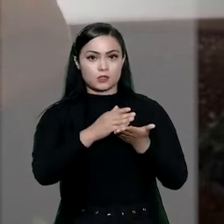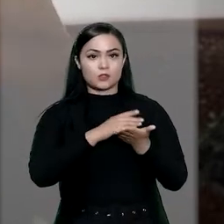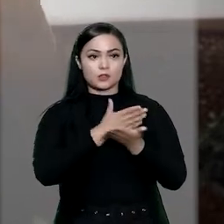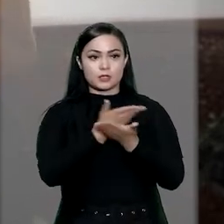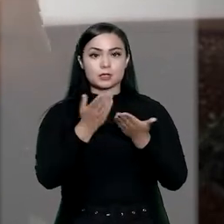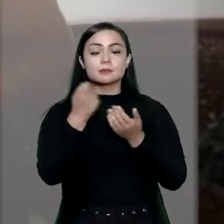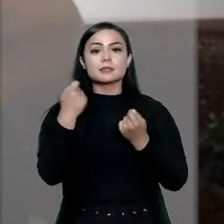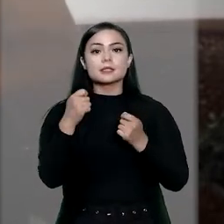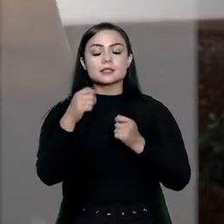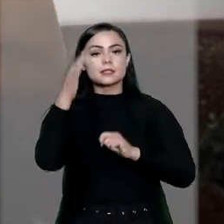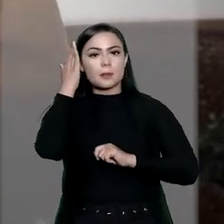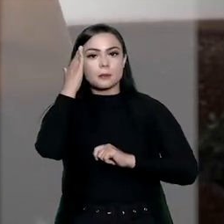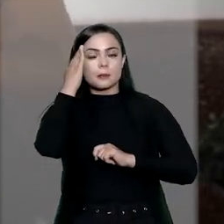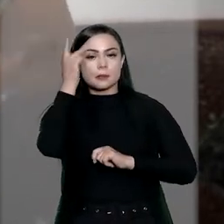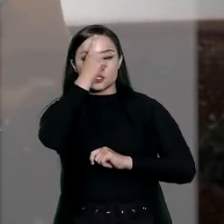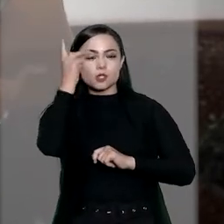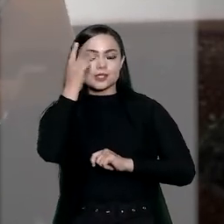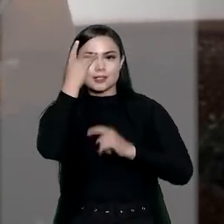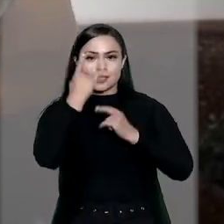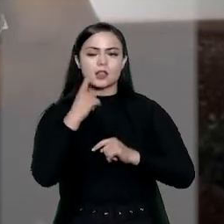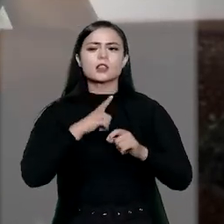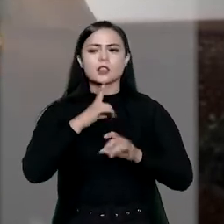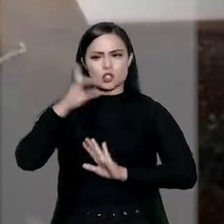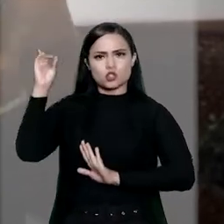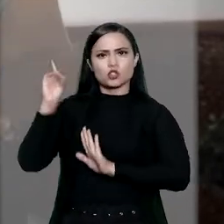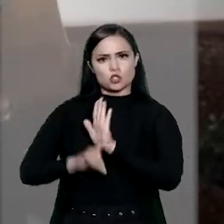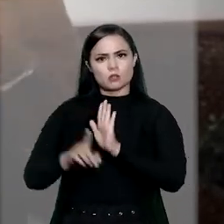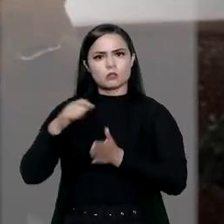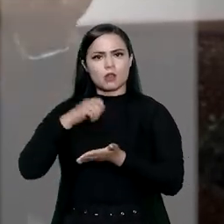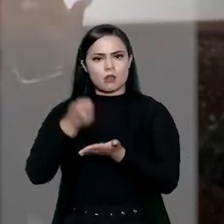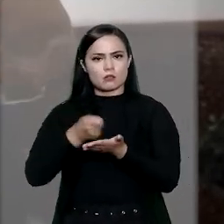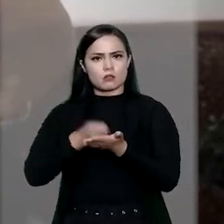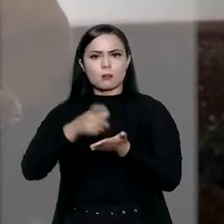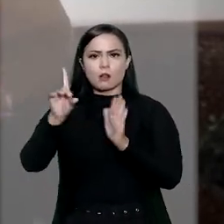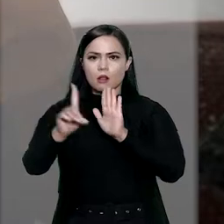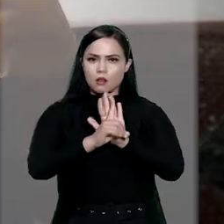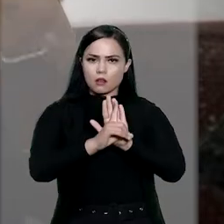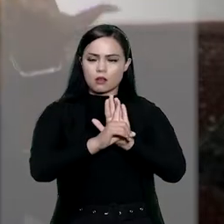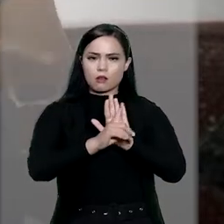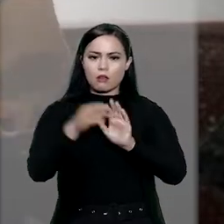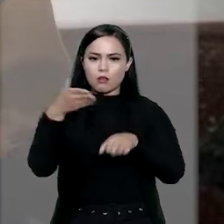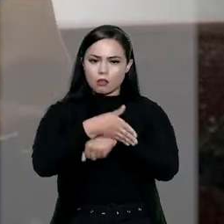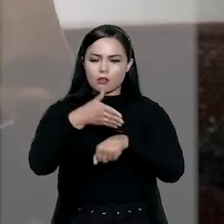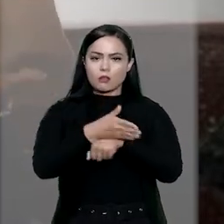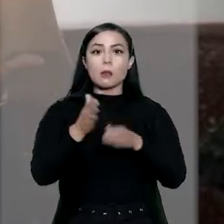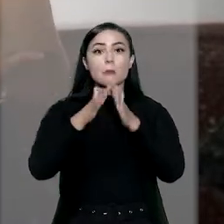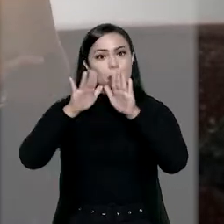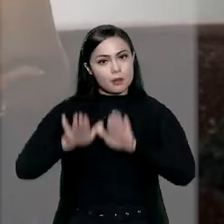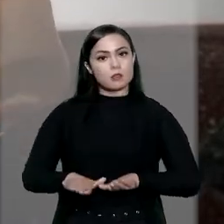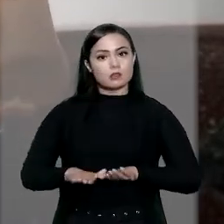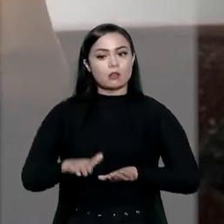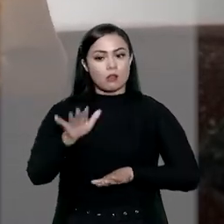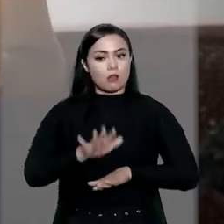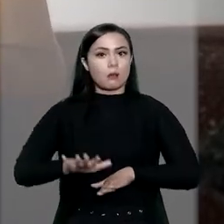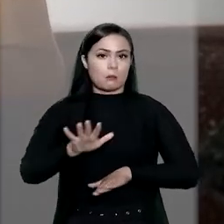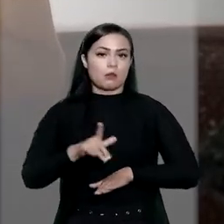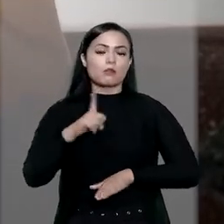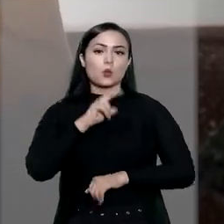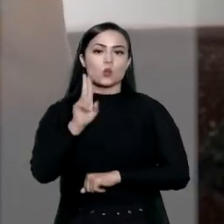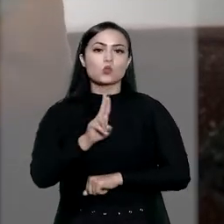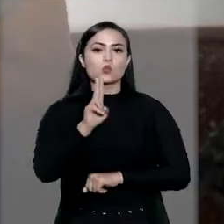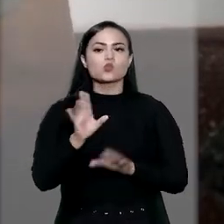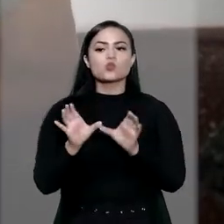Inicialmente, você precisa saber que a pessoa cega tem o direito garantido por lei de ingressar e permanecer em